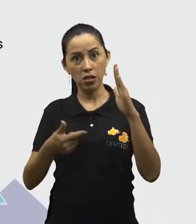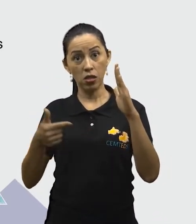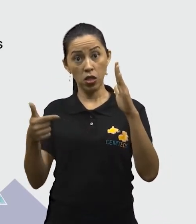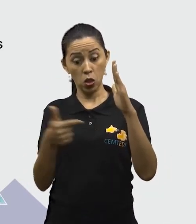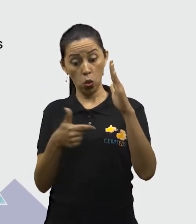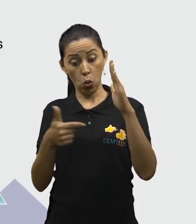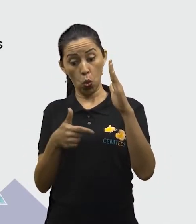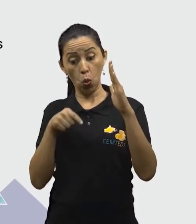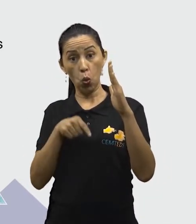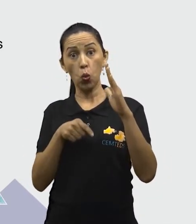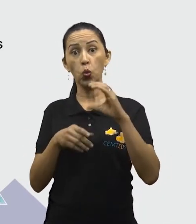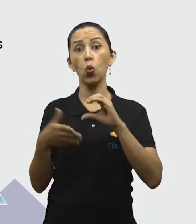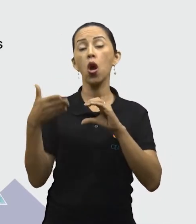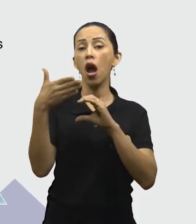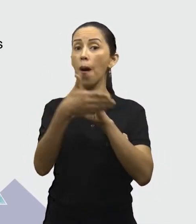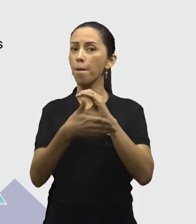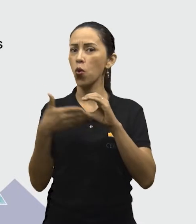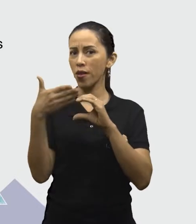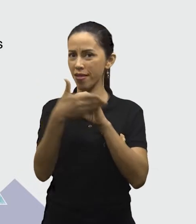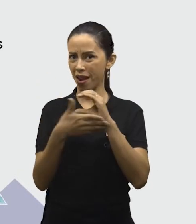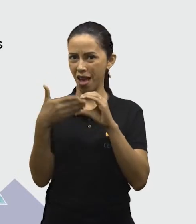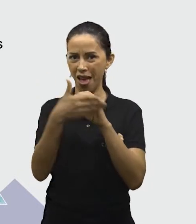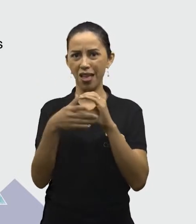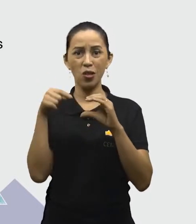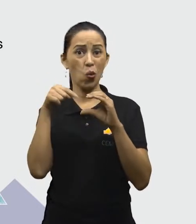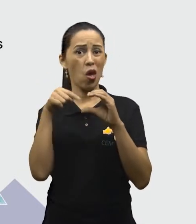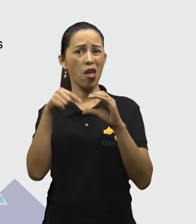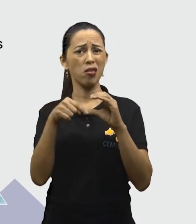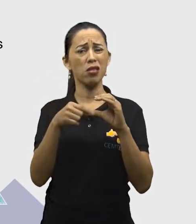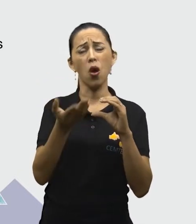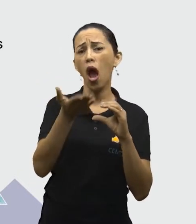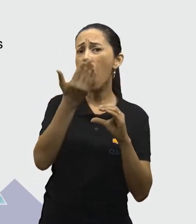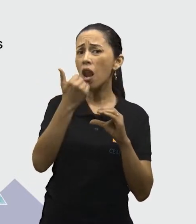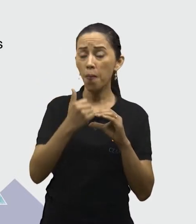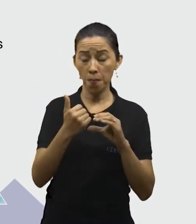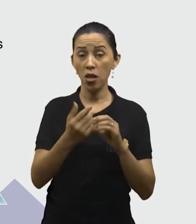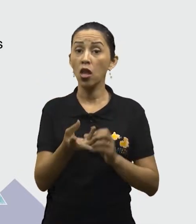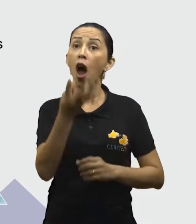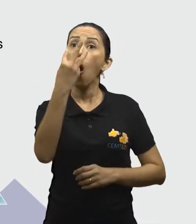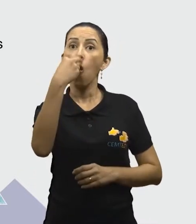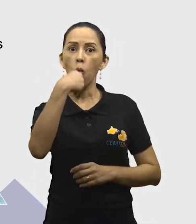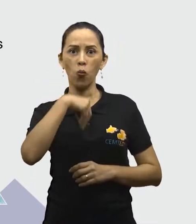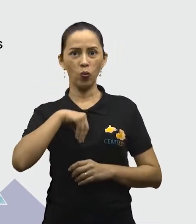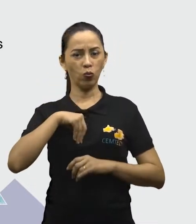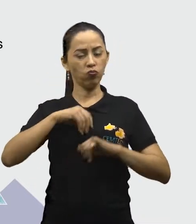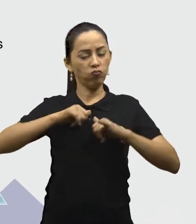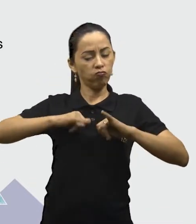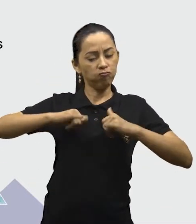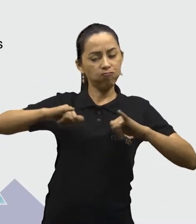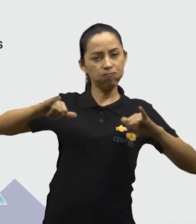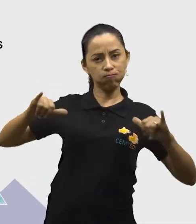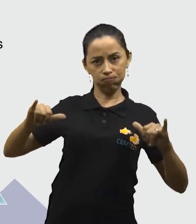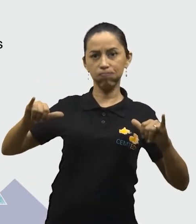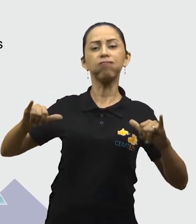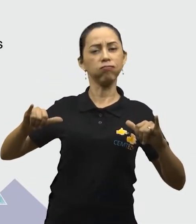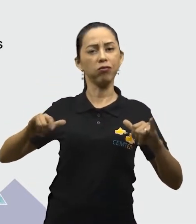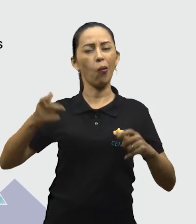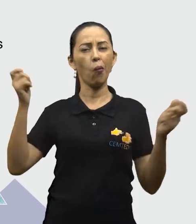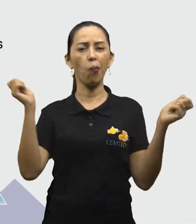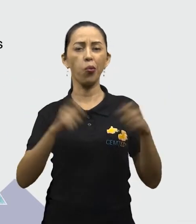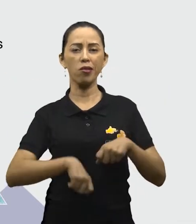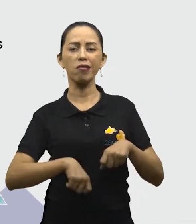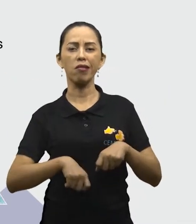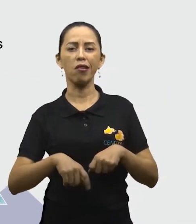alimentos que vão dar energia para que a gente possa fazer todas as nossas atividades diárias. Então, eles têm que ser